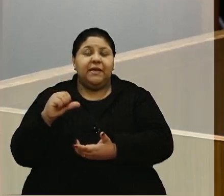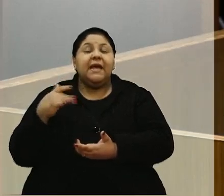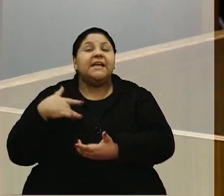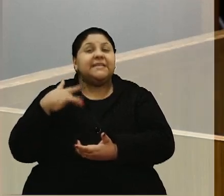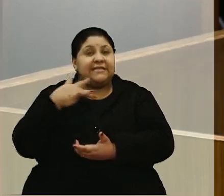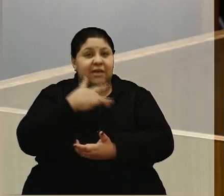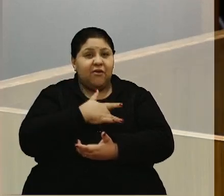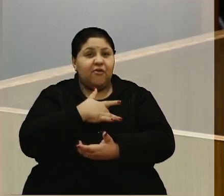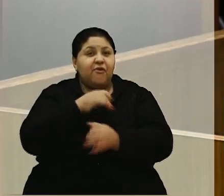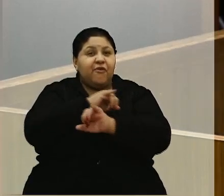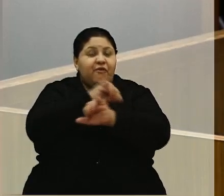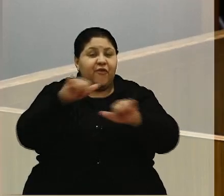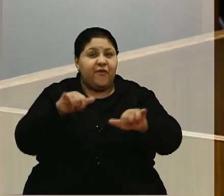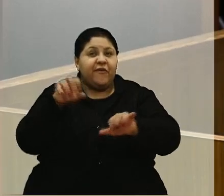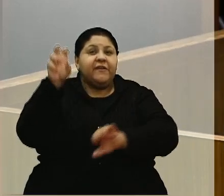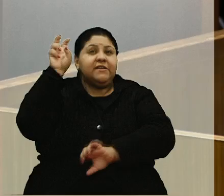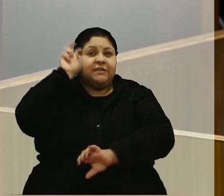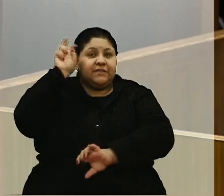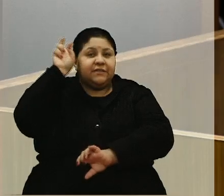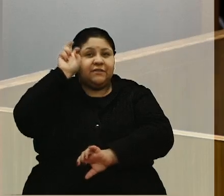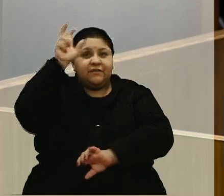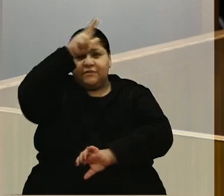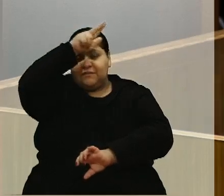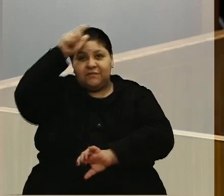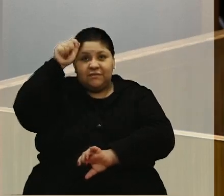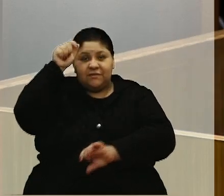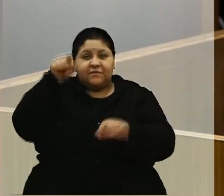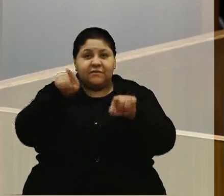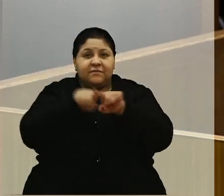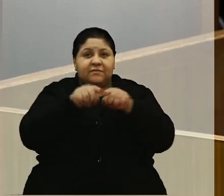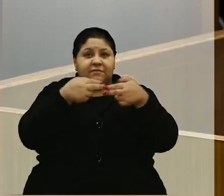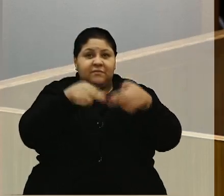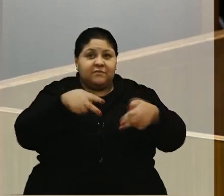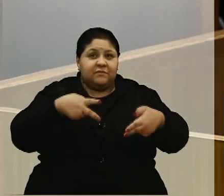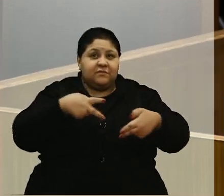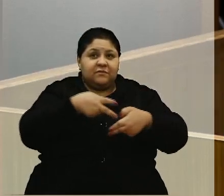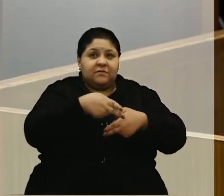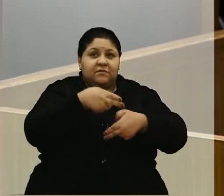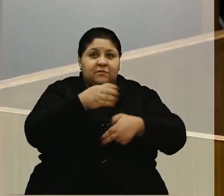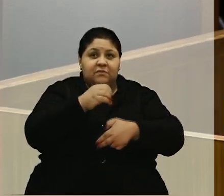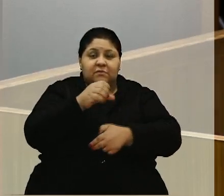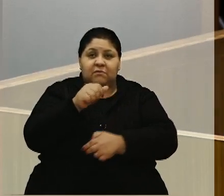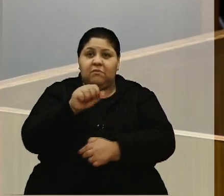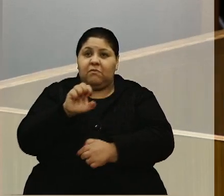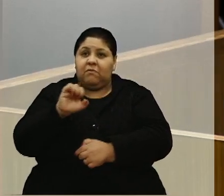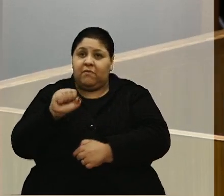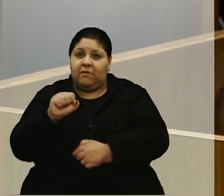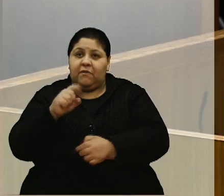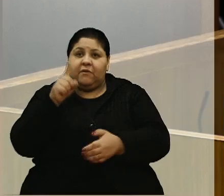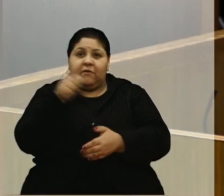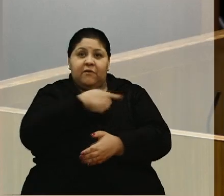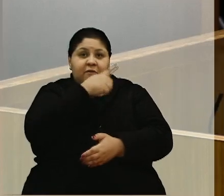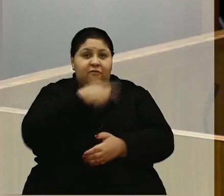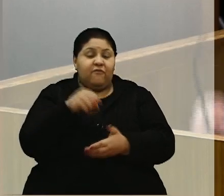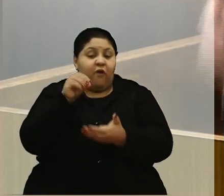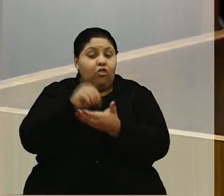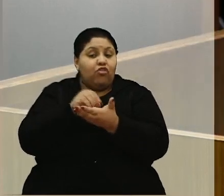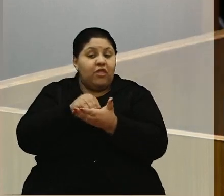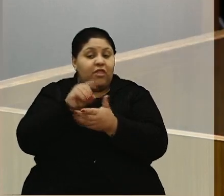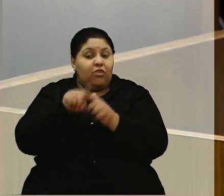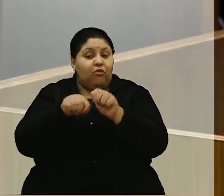saúde, avisar que na quinta, o prefeito também iria inaugurar o BES do Oasis, foi cancelada, e está faltando algumas coisas ainda, né?